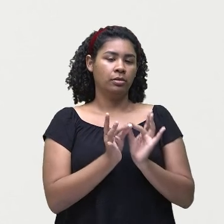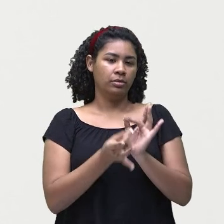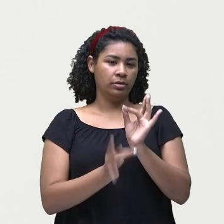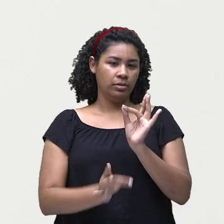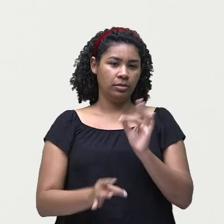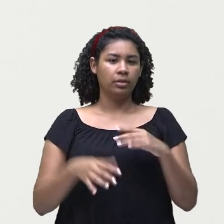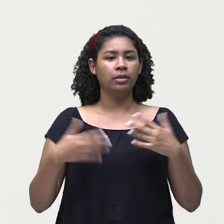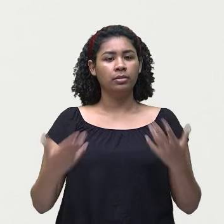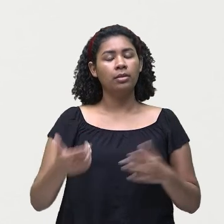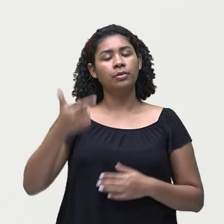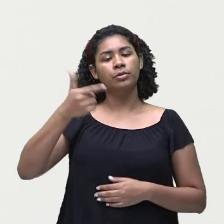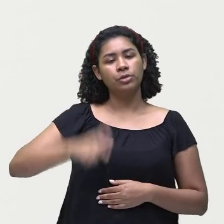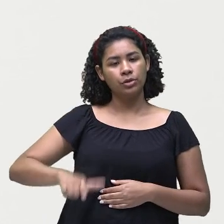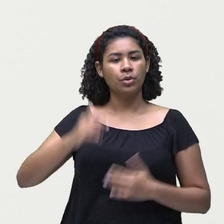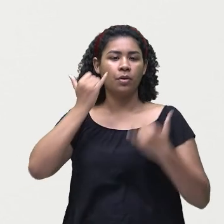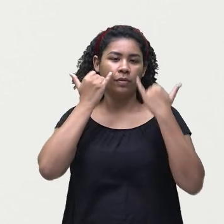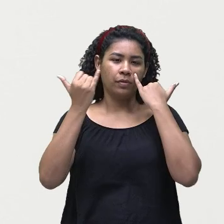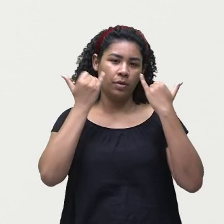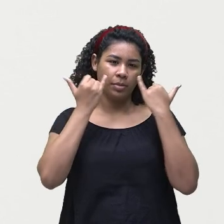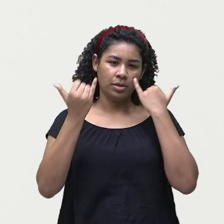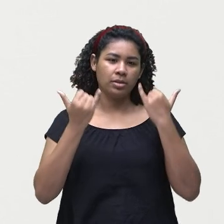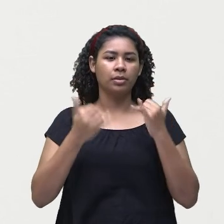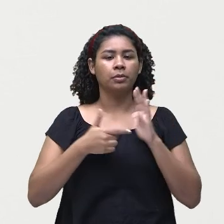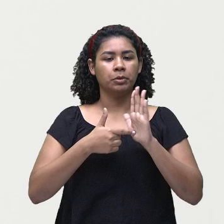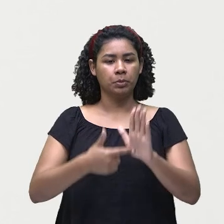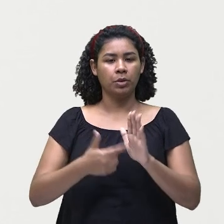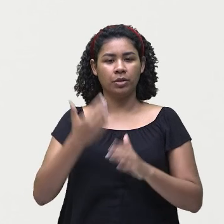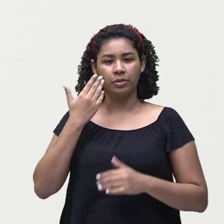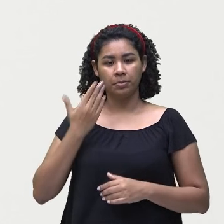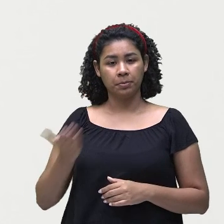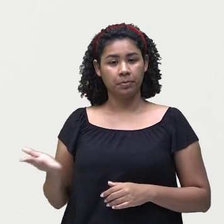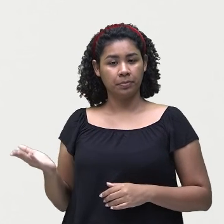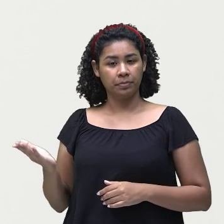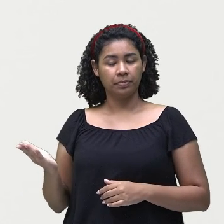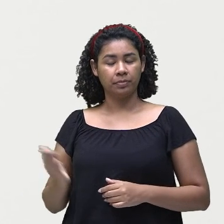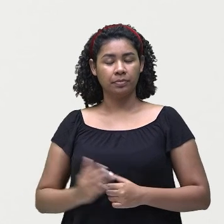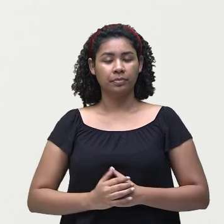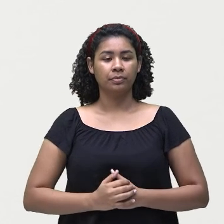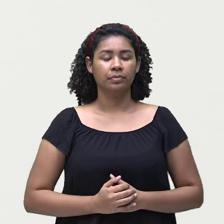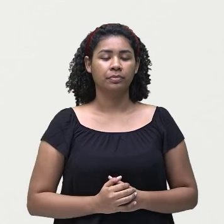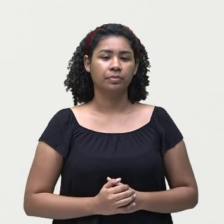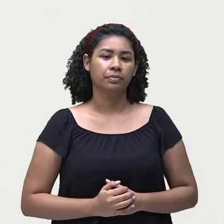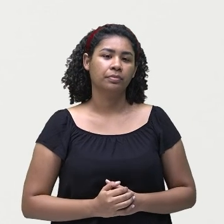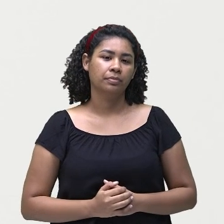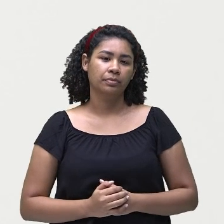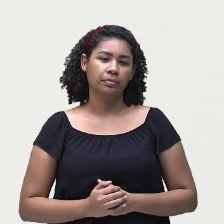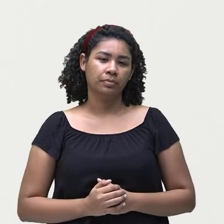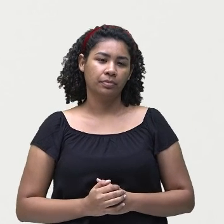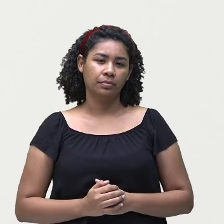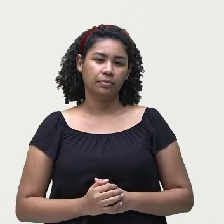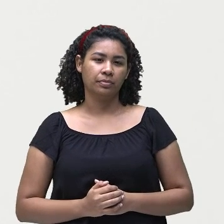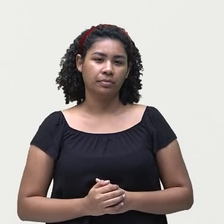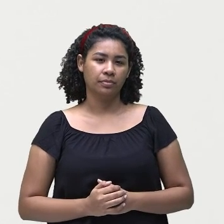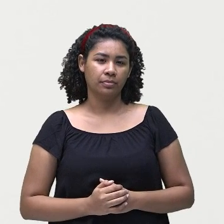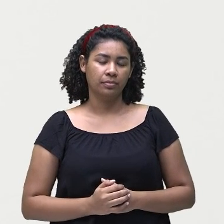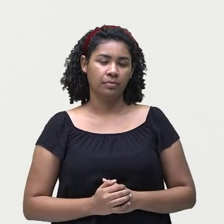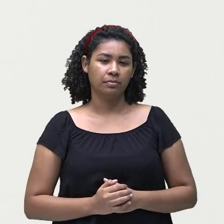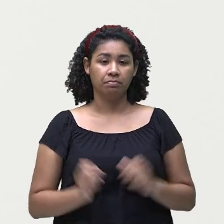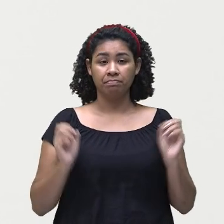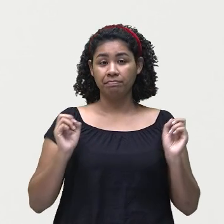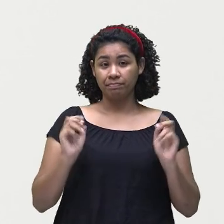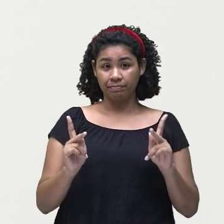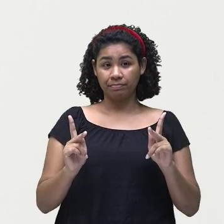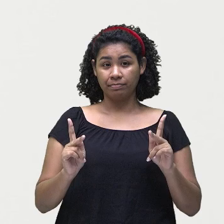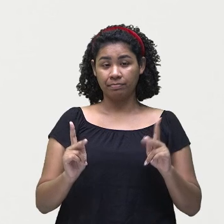vou repetir a informação da pergunta. Can you play the piano? No, I can play the piano. Ok?